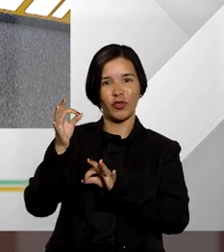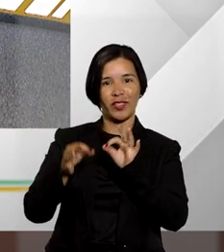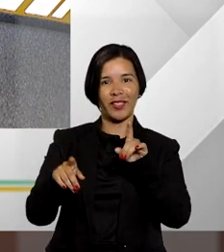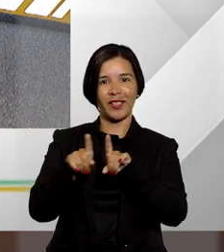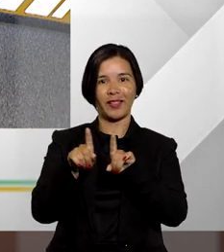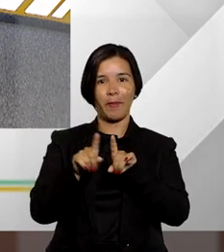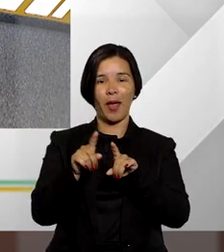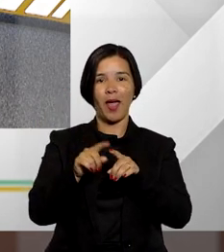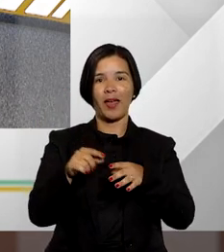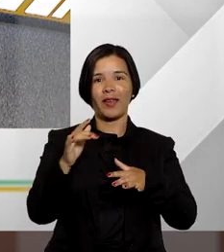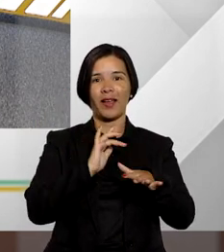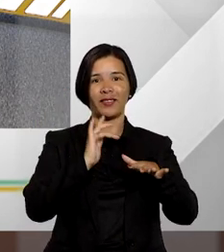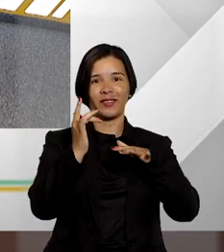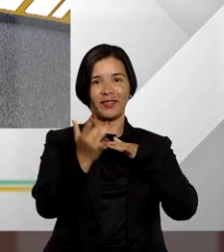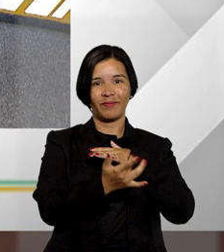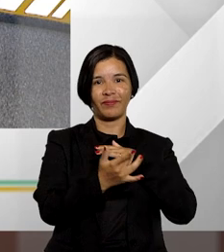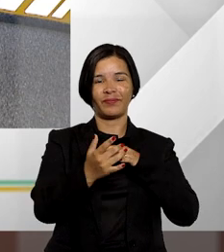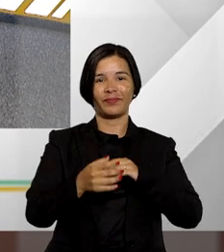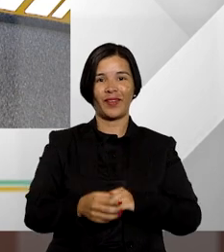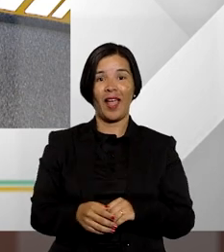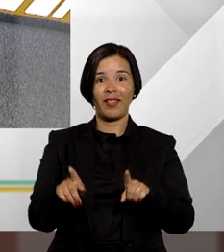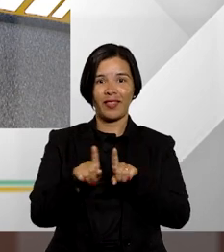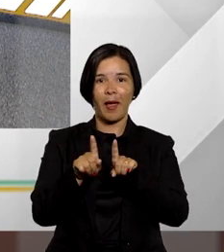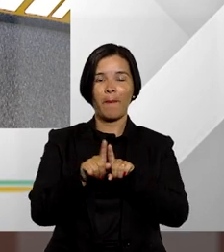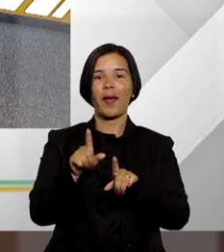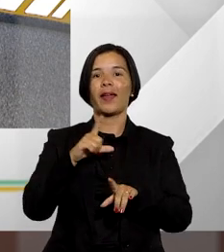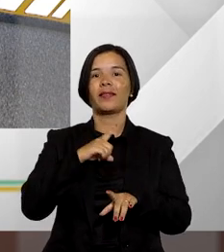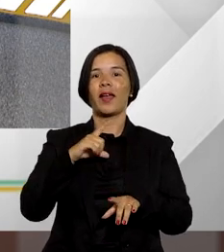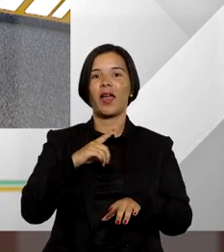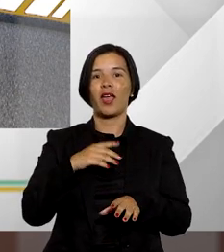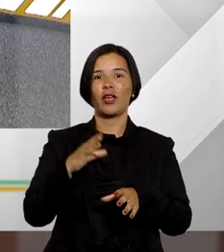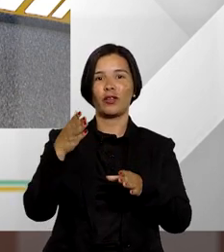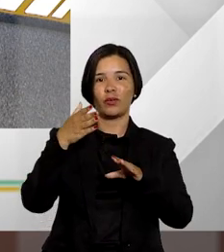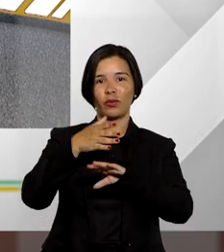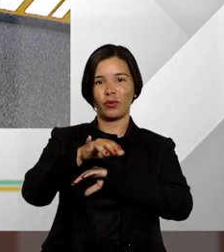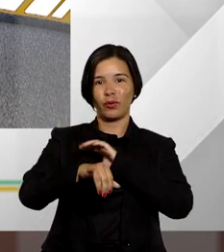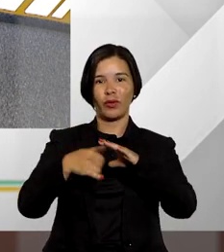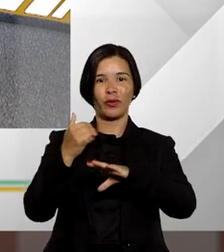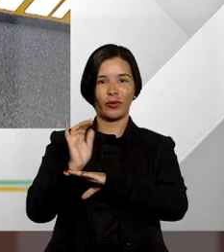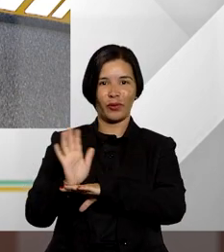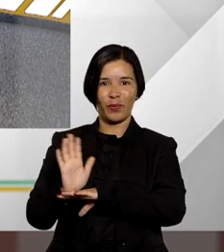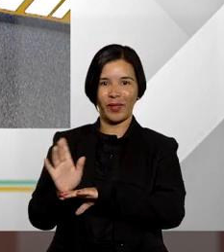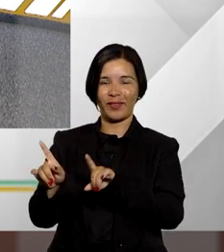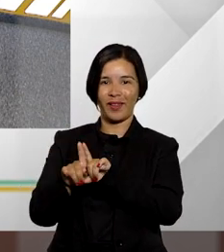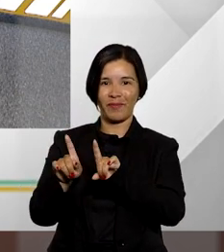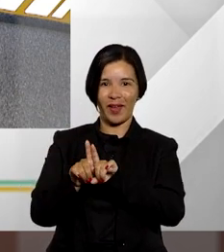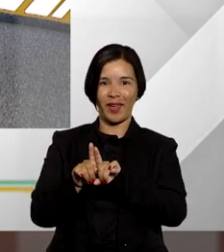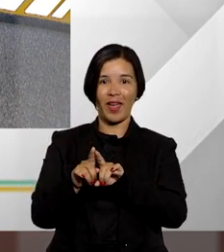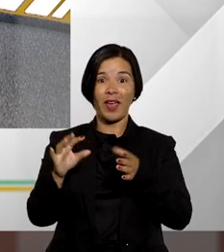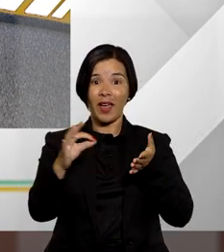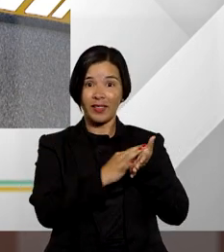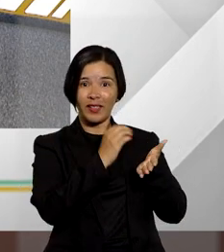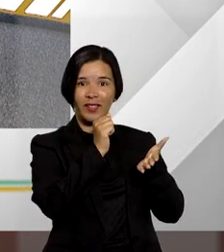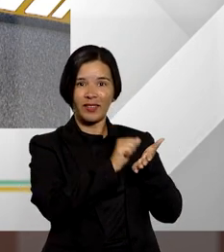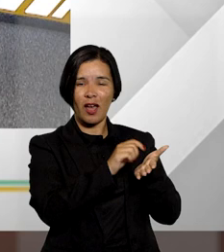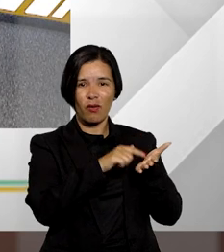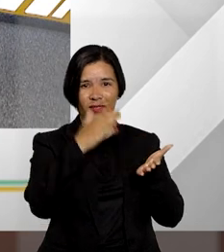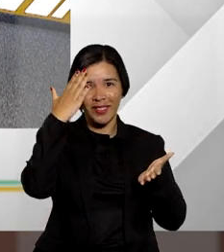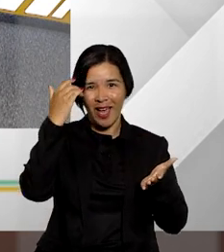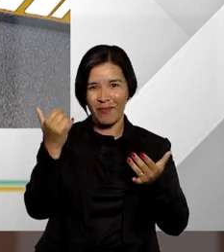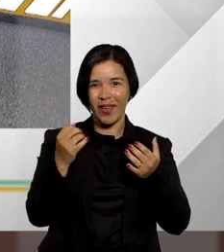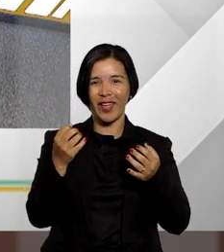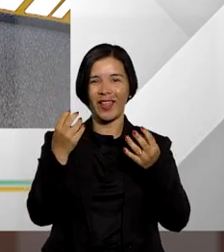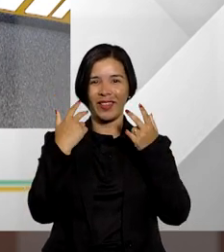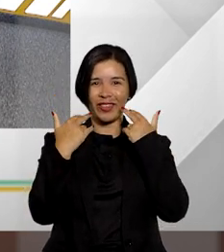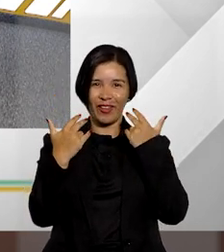principais plataformas de streaming de áudio também acesse o canal do STJ no YouTube e faça agora mesmo sua inscrição para ficar por dentro de